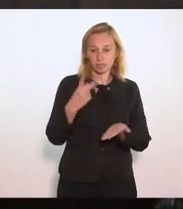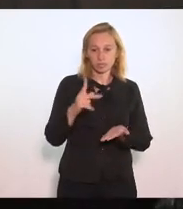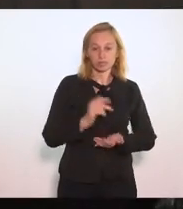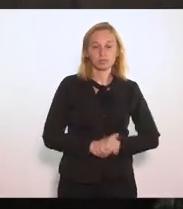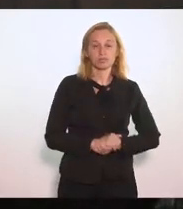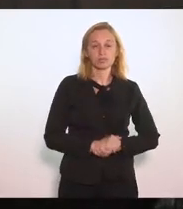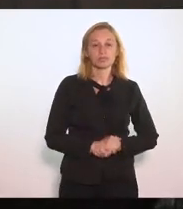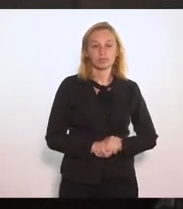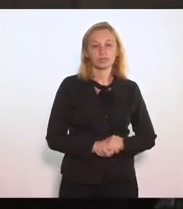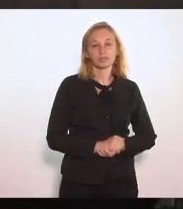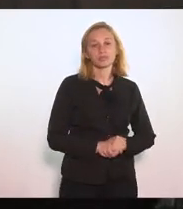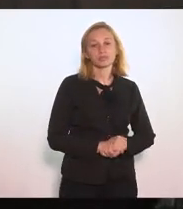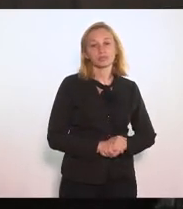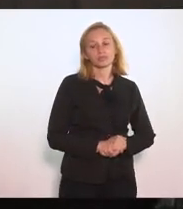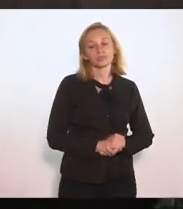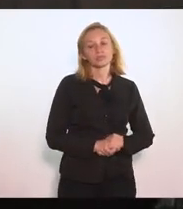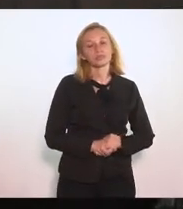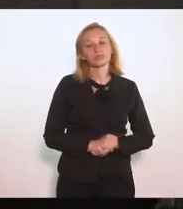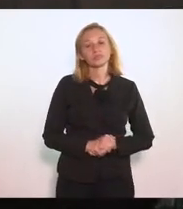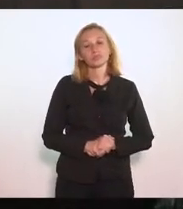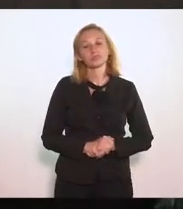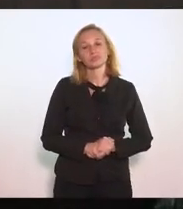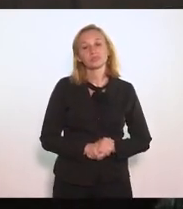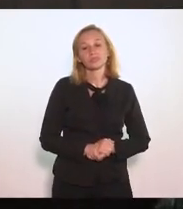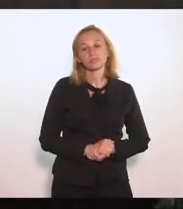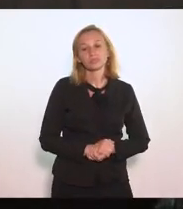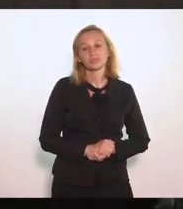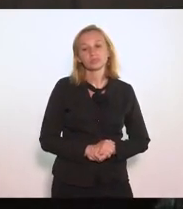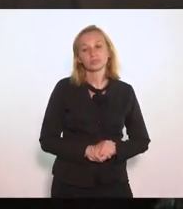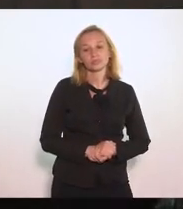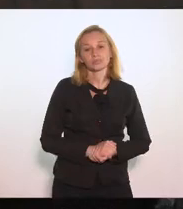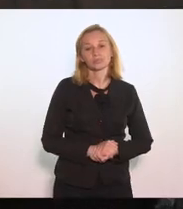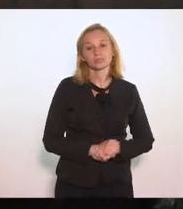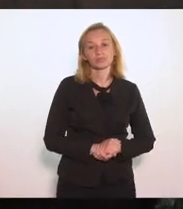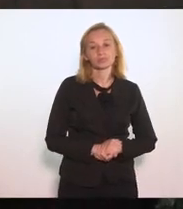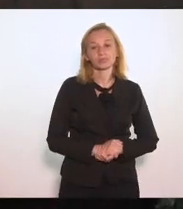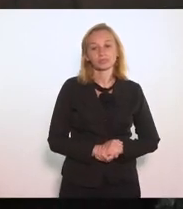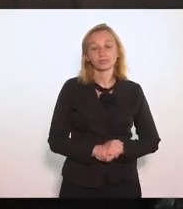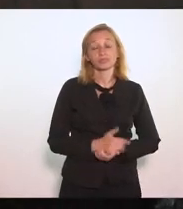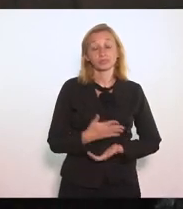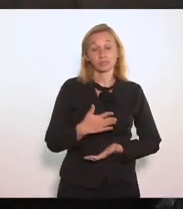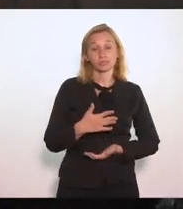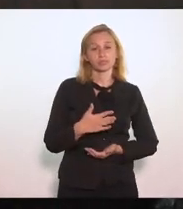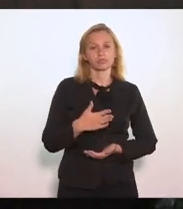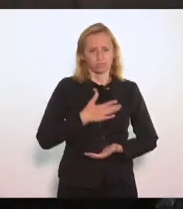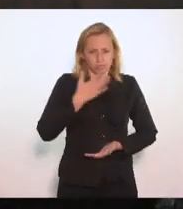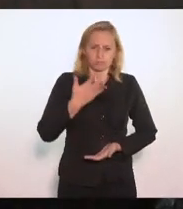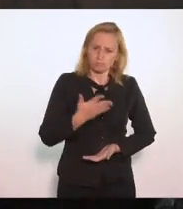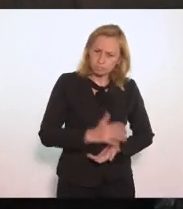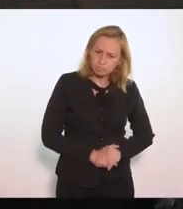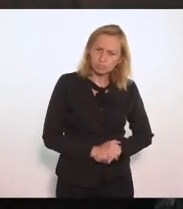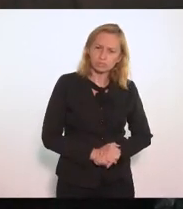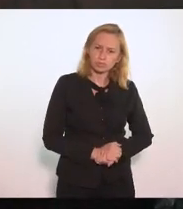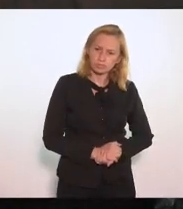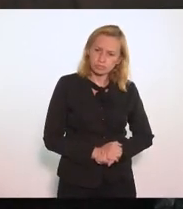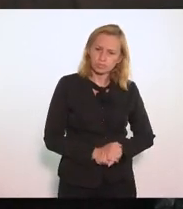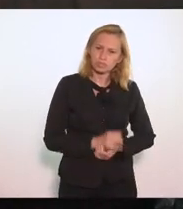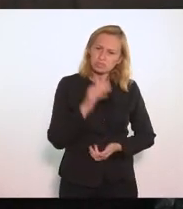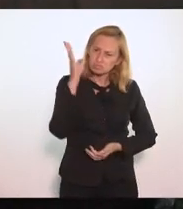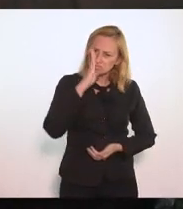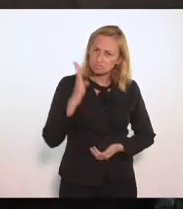Está esse dado Absolutamente Aterrorizante O Brasil